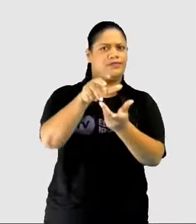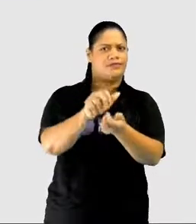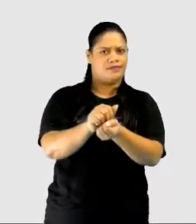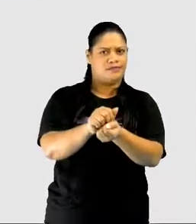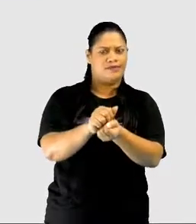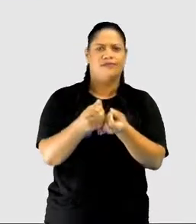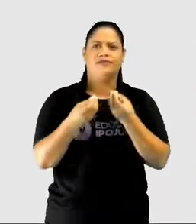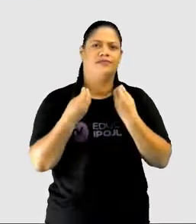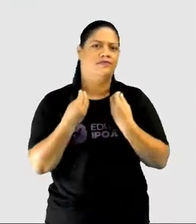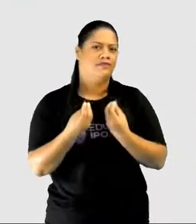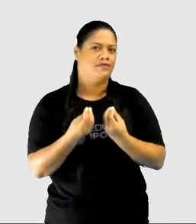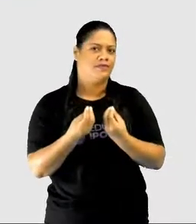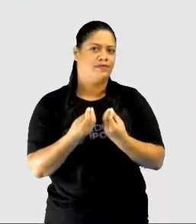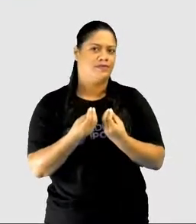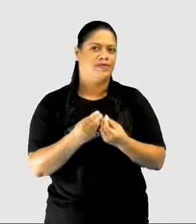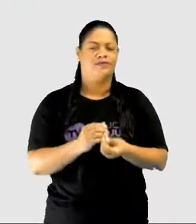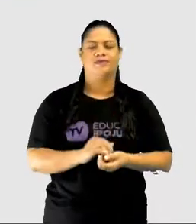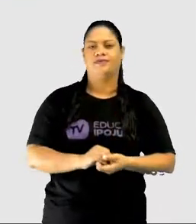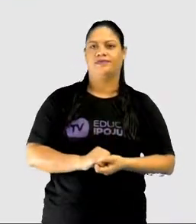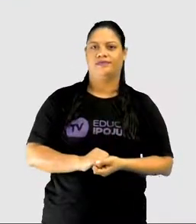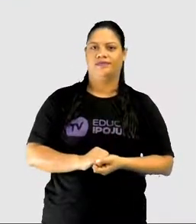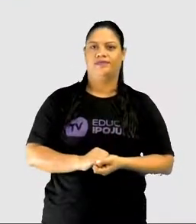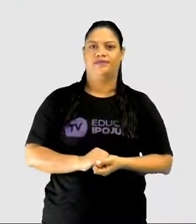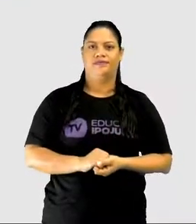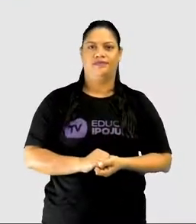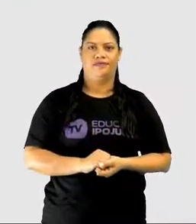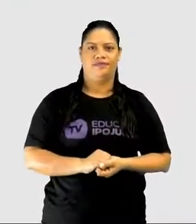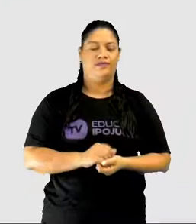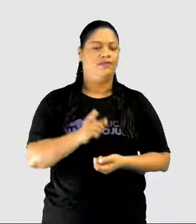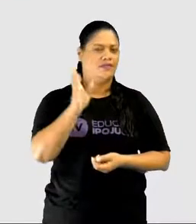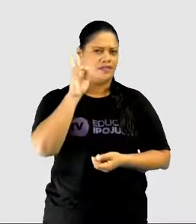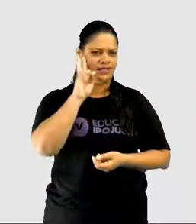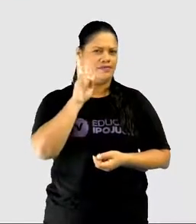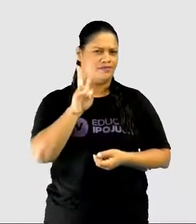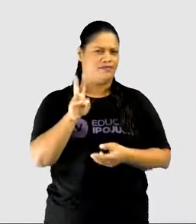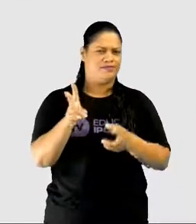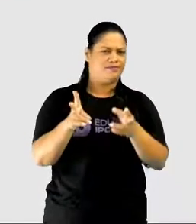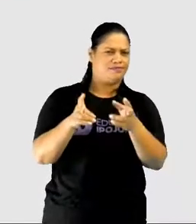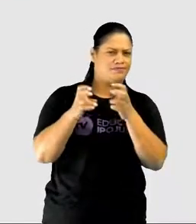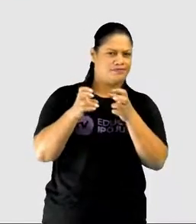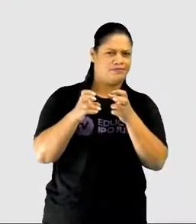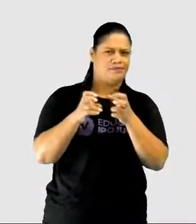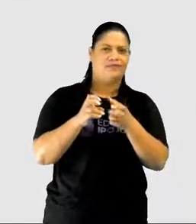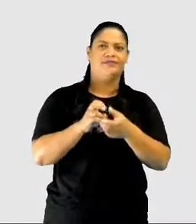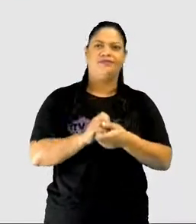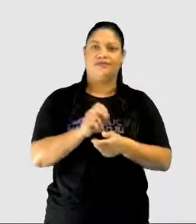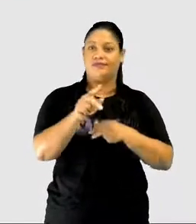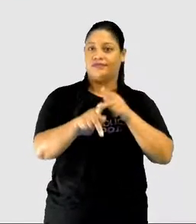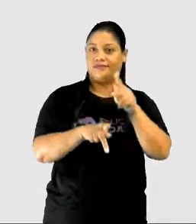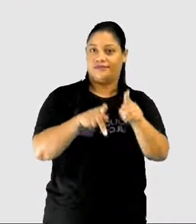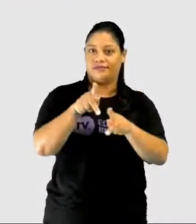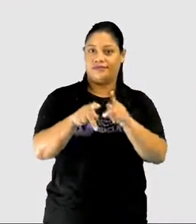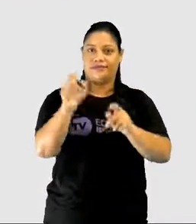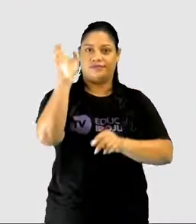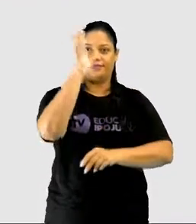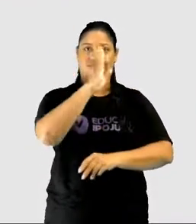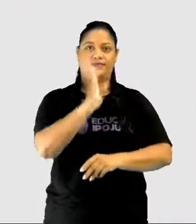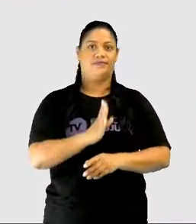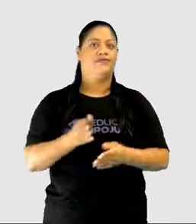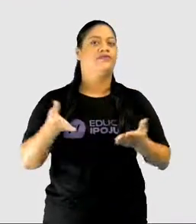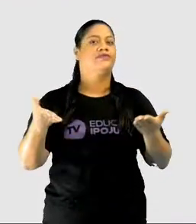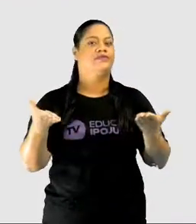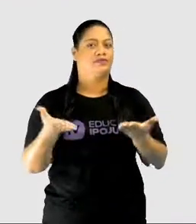De que forma? A gente percebe que a maior parte da população brasileira hoje,